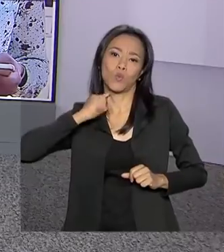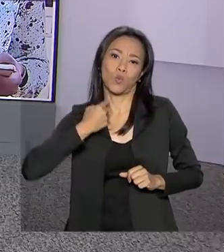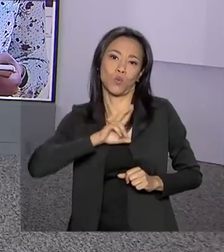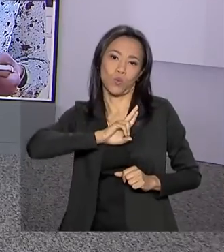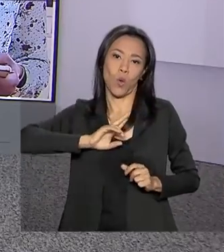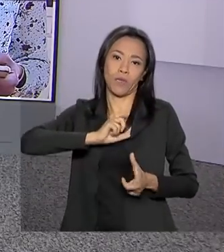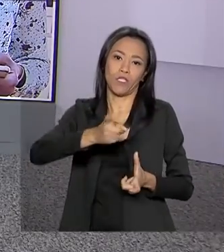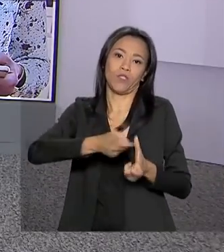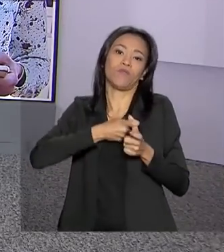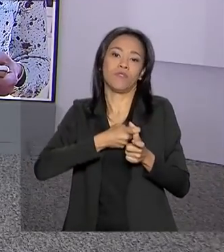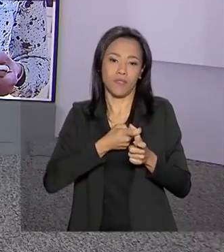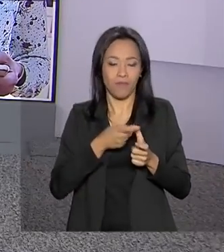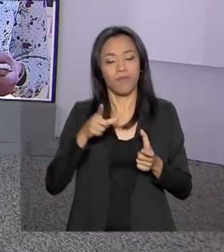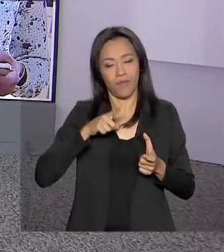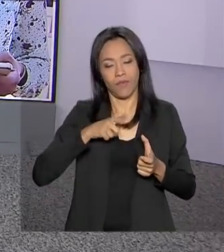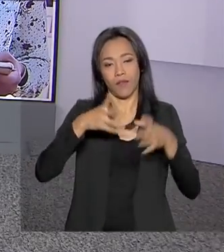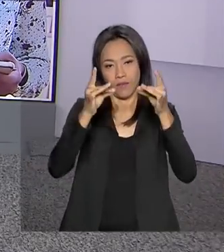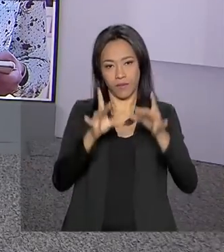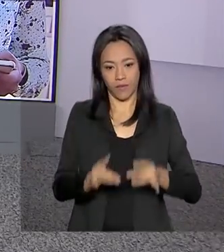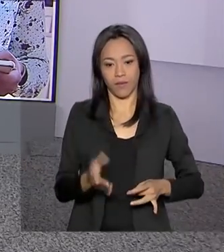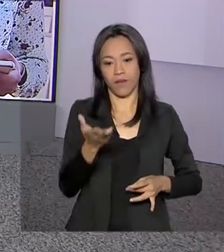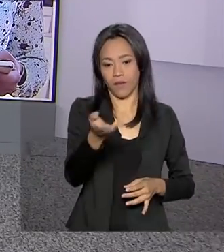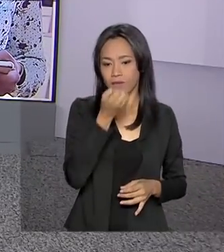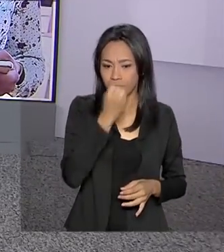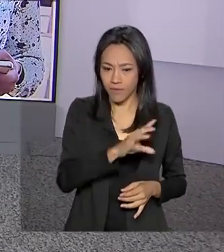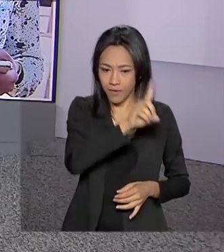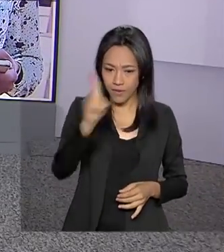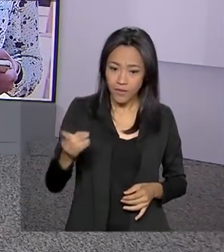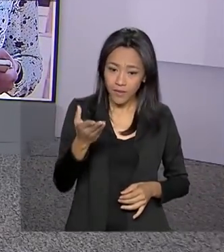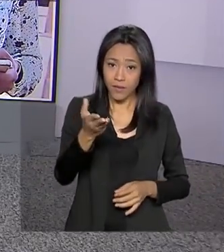Colares, de Holanda, tem os detalhes agora para a gente. Oi, Luciana, bom dia.